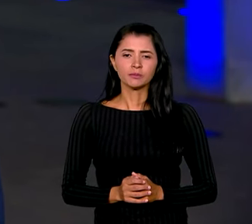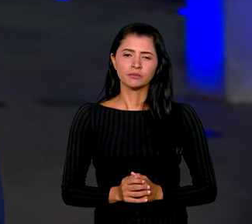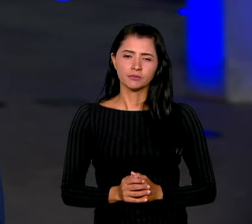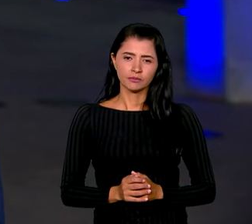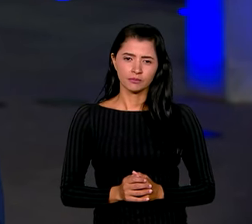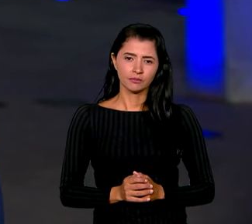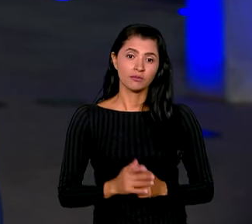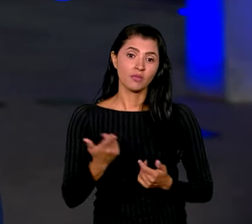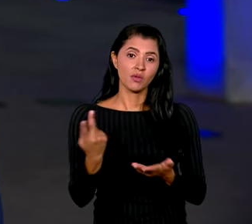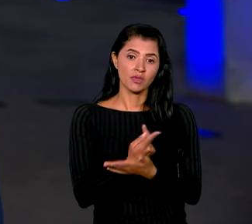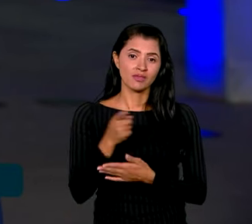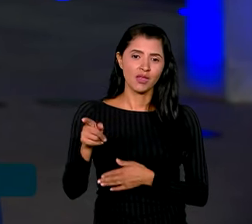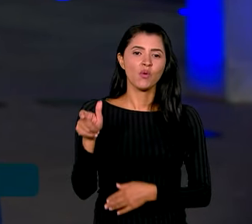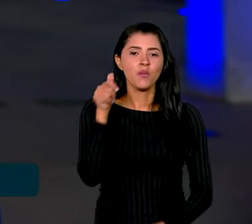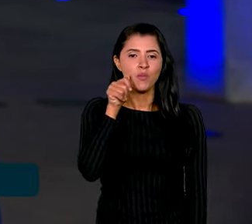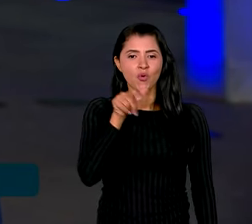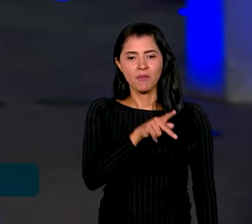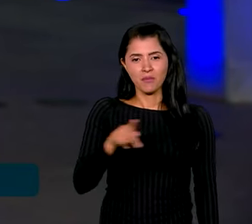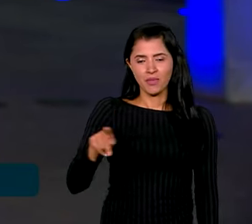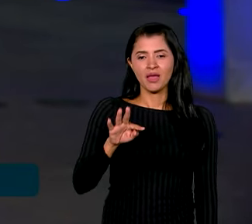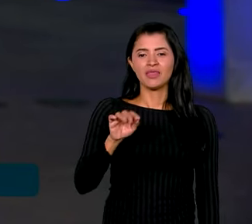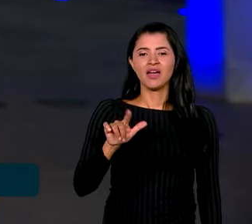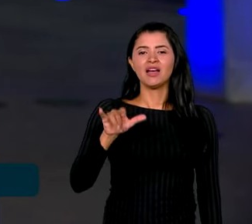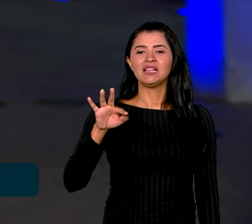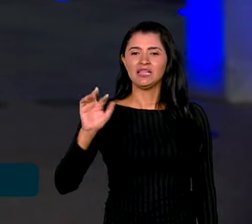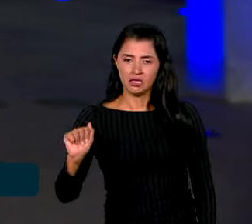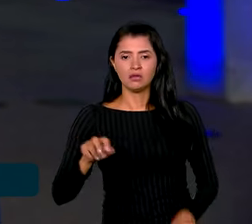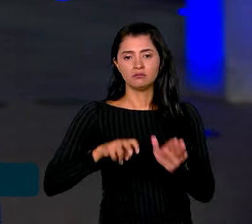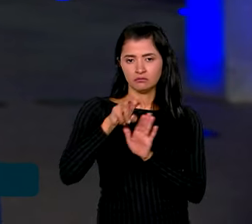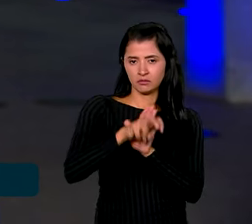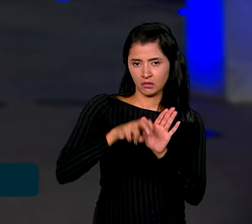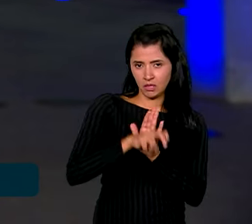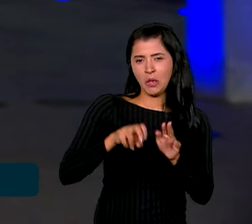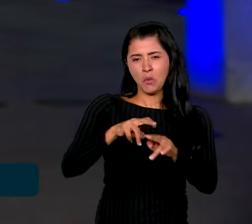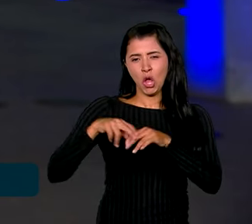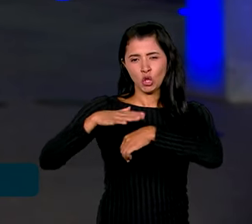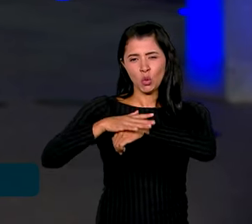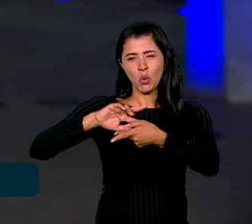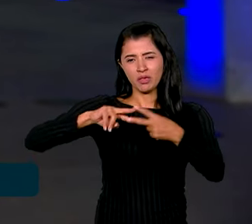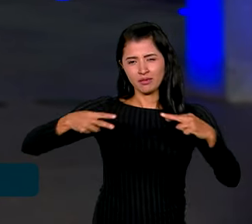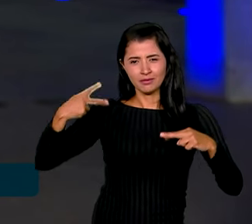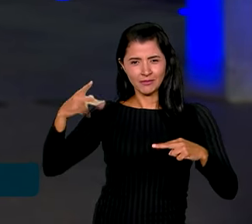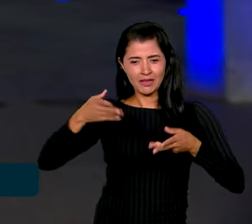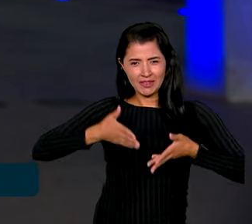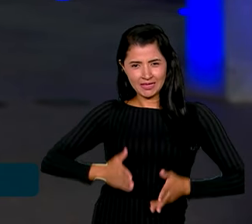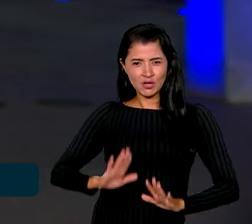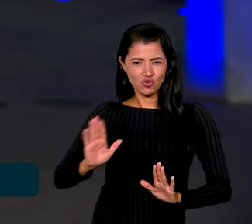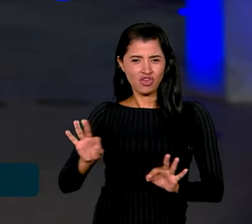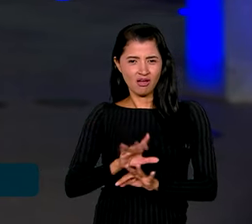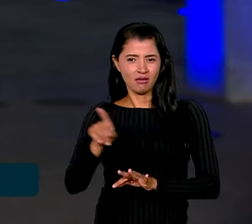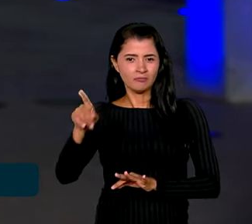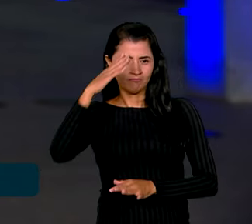É o caso da professora Talita Delfino. Cadeirante devido a uma doença genética congênita, a professora